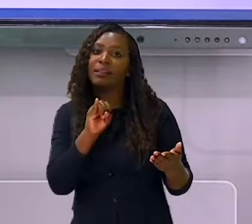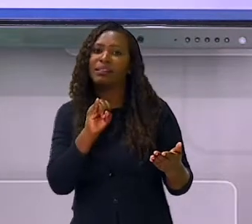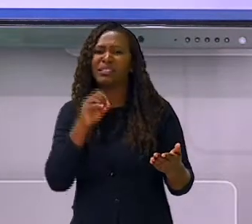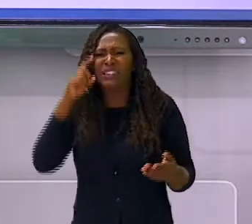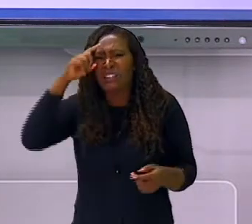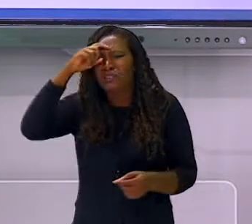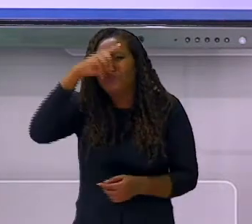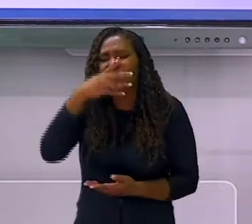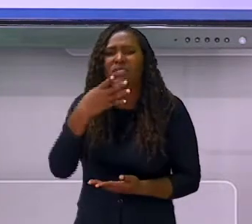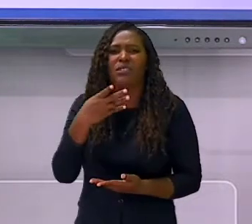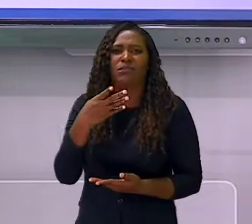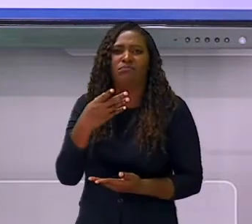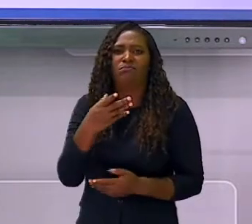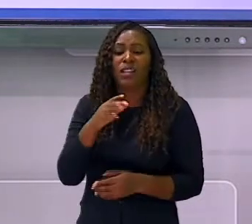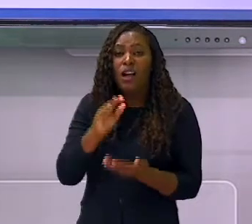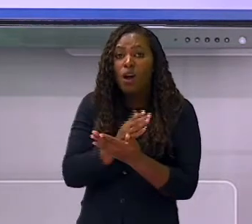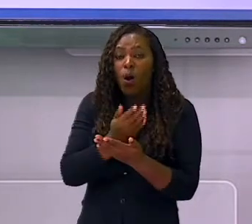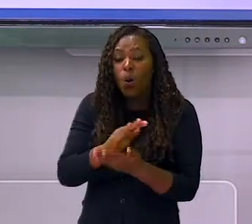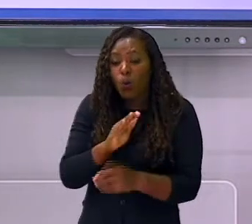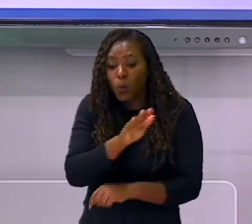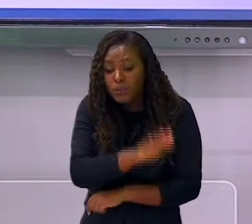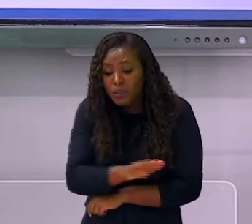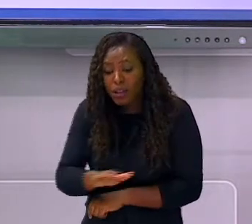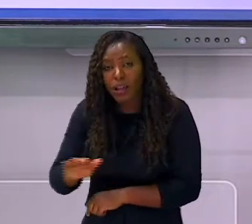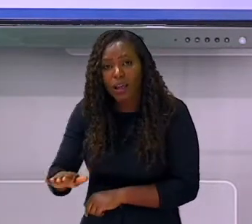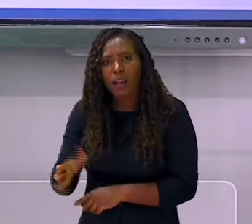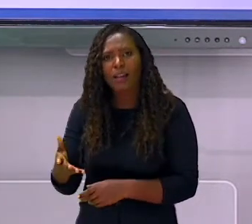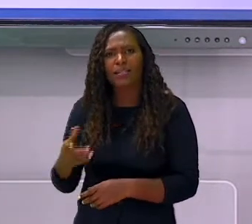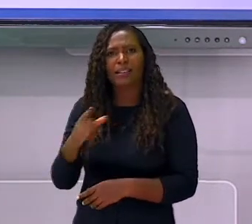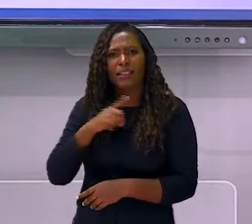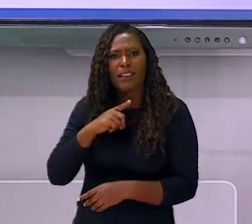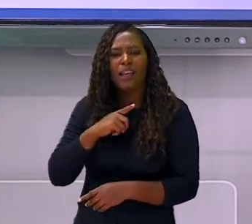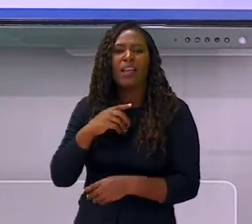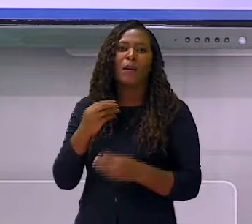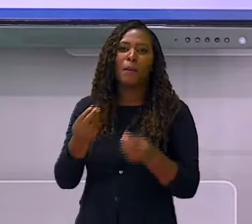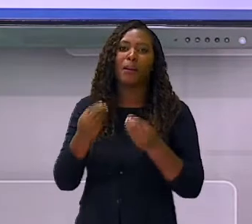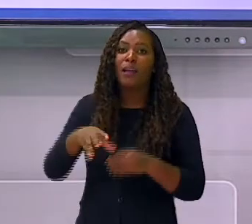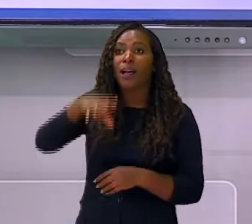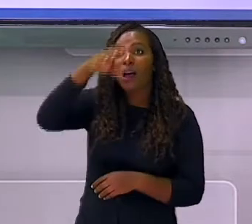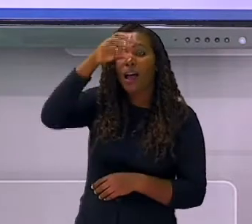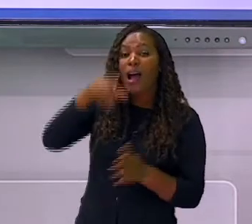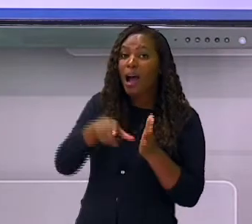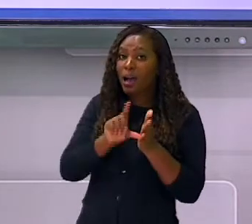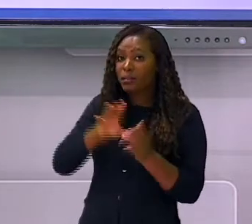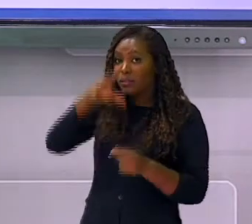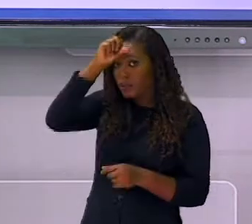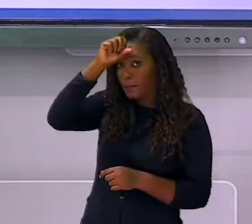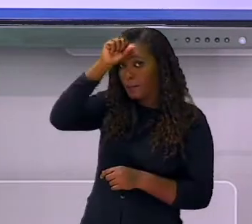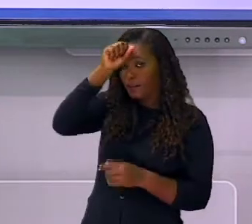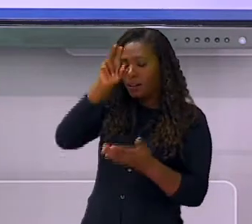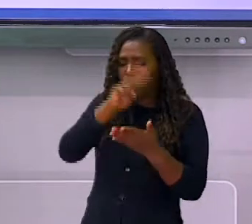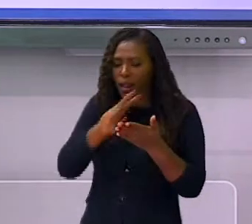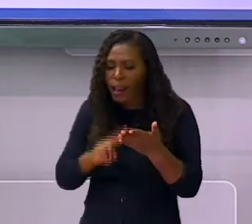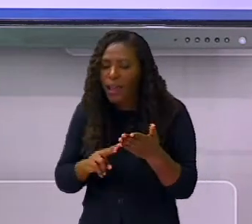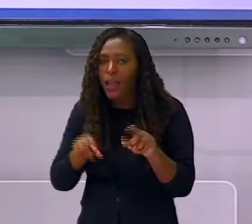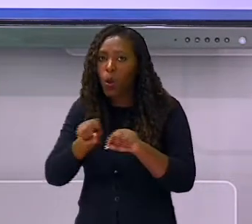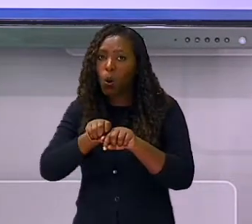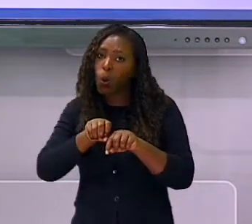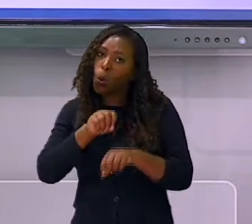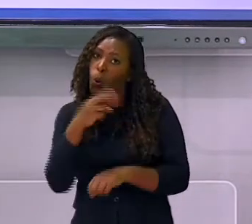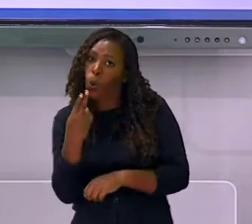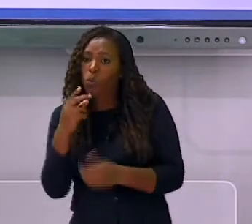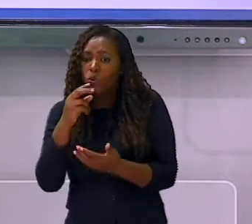que algumas crianças apresentam para aprender a ler, escrever ou para compreender o texto que elas leem.